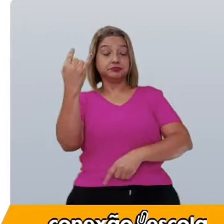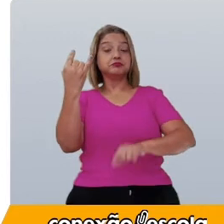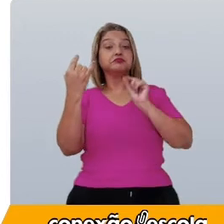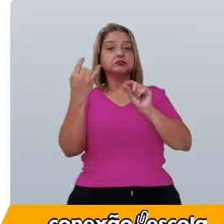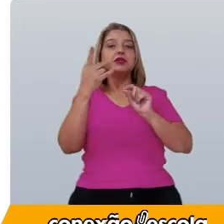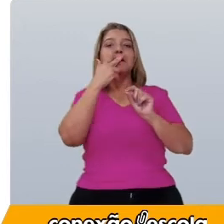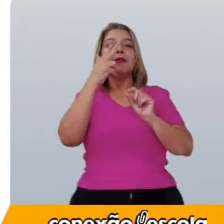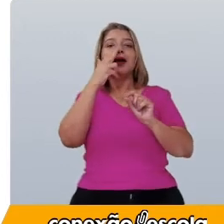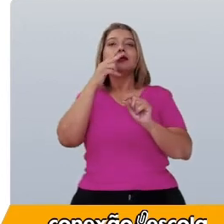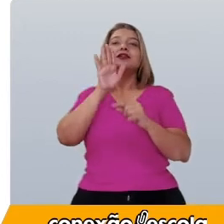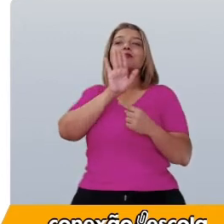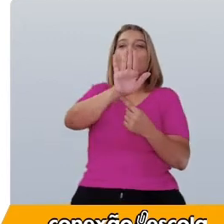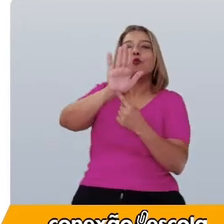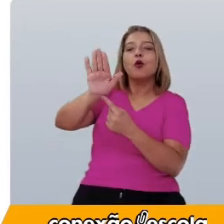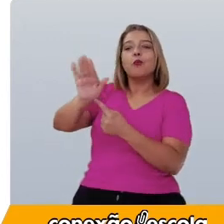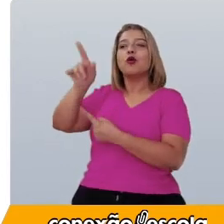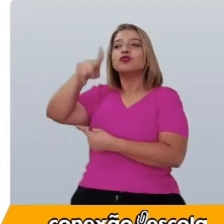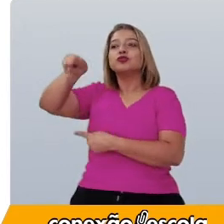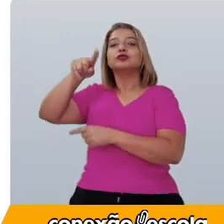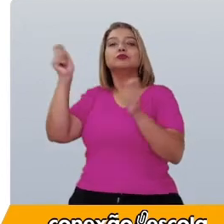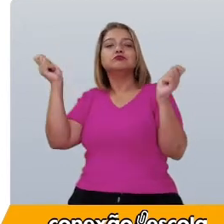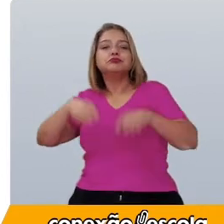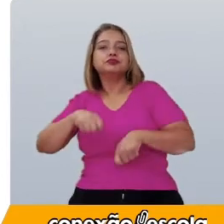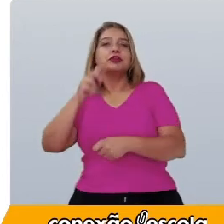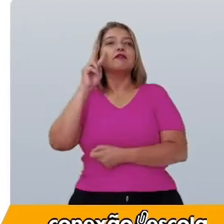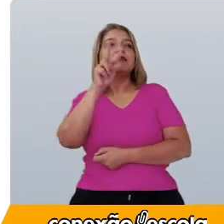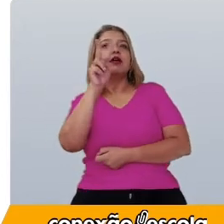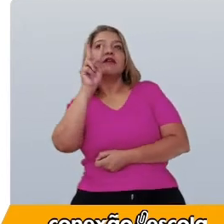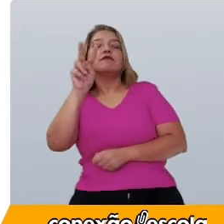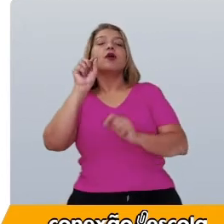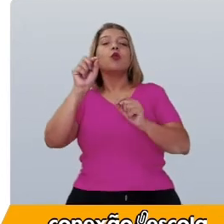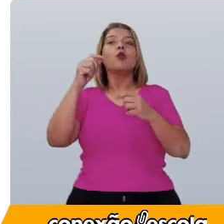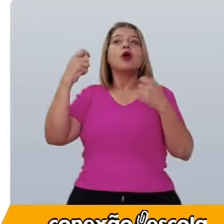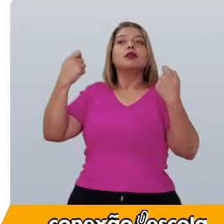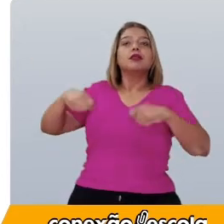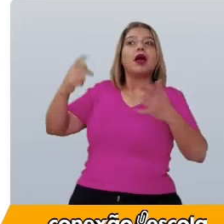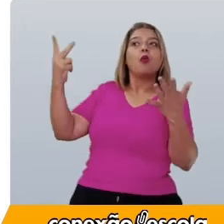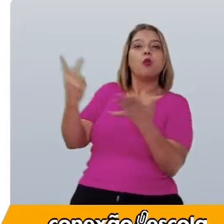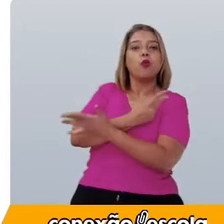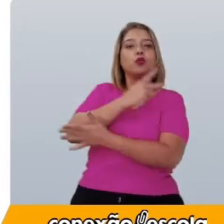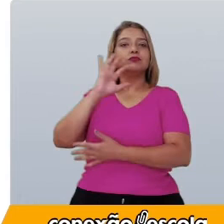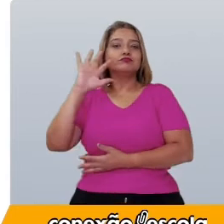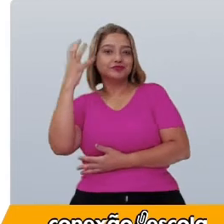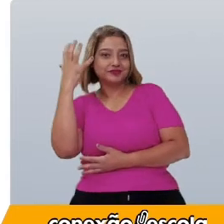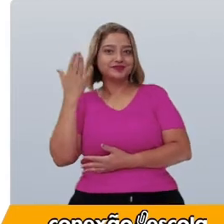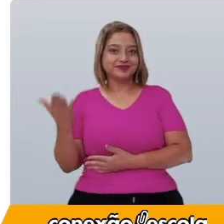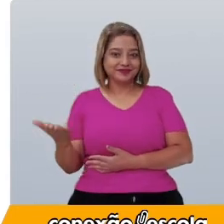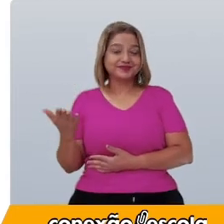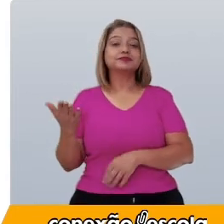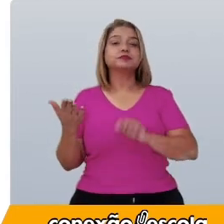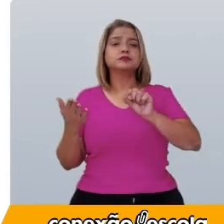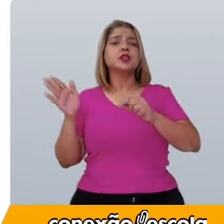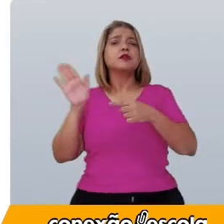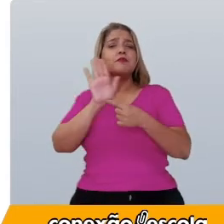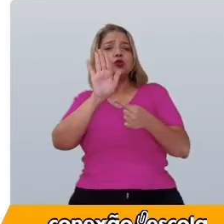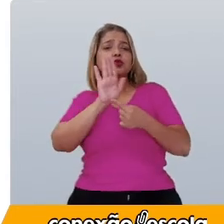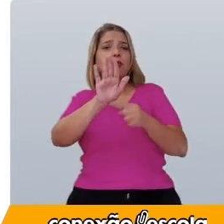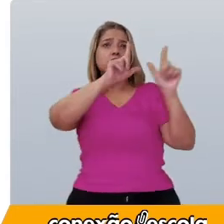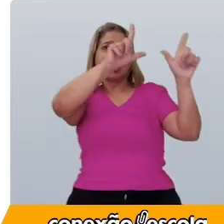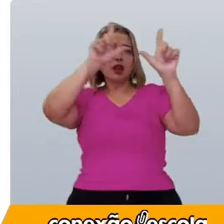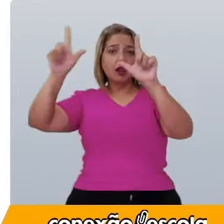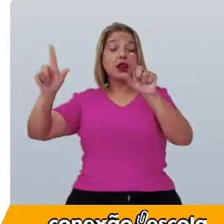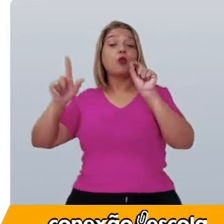uma vitrine para a exposição de determinados assuntos. As matérias veiculadas no mural